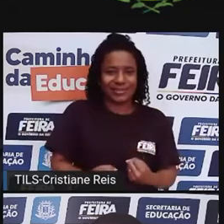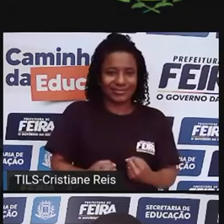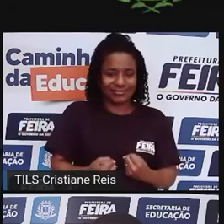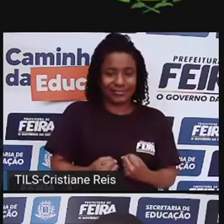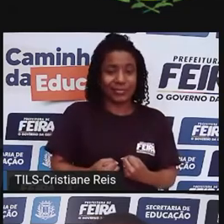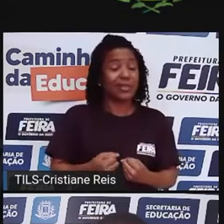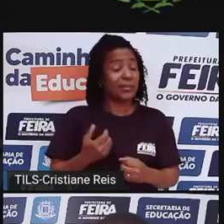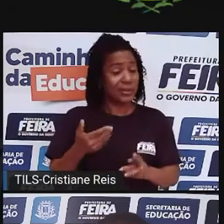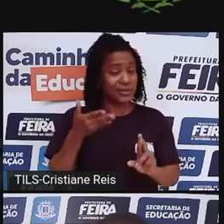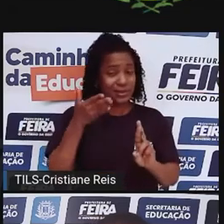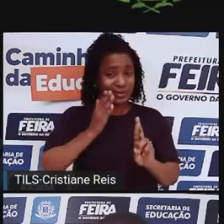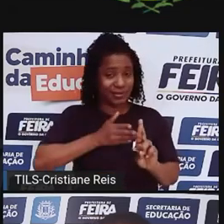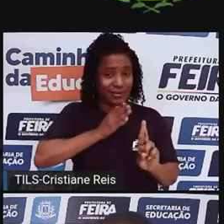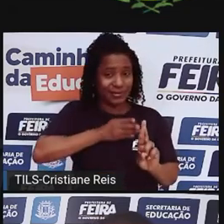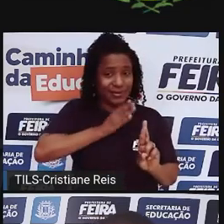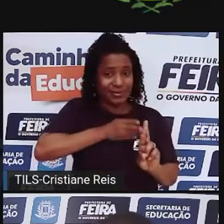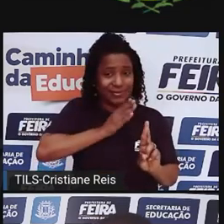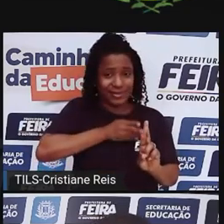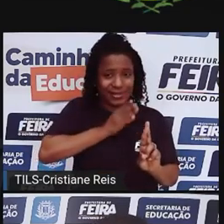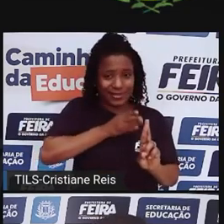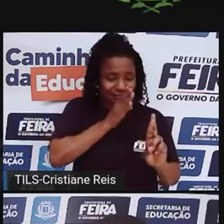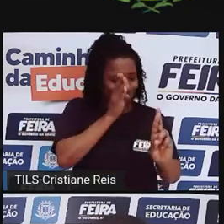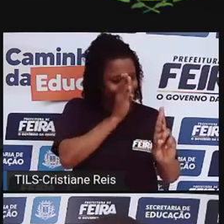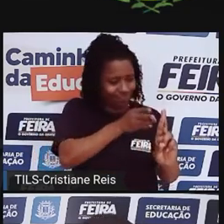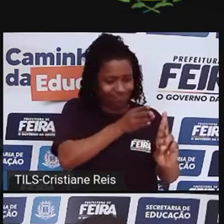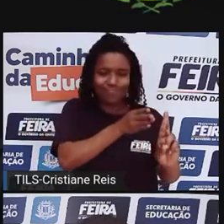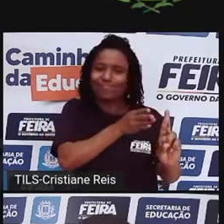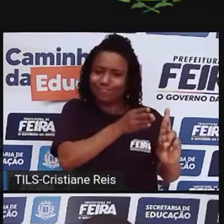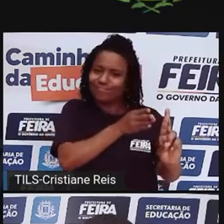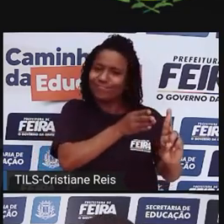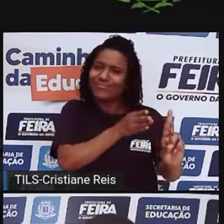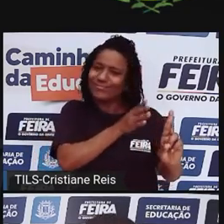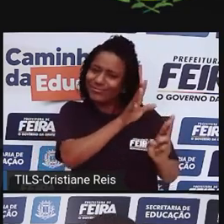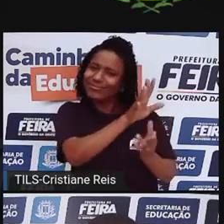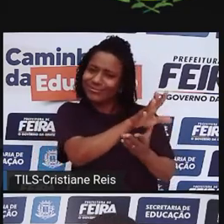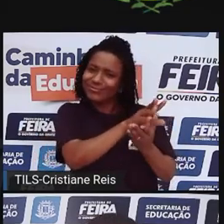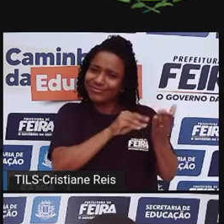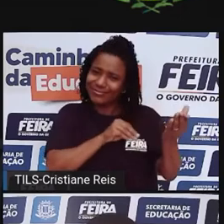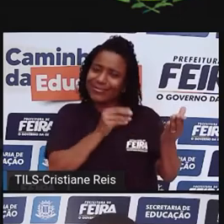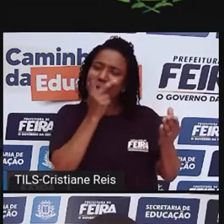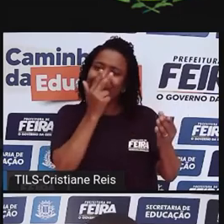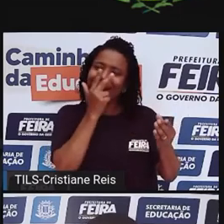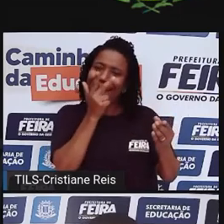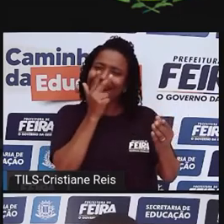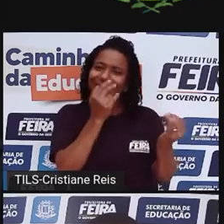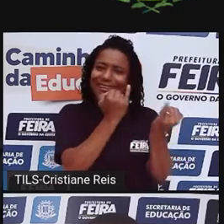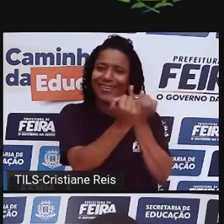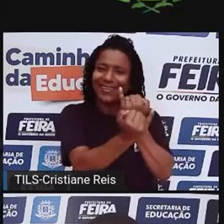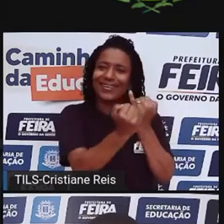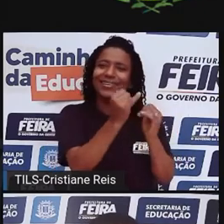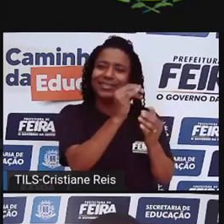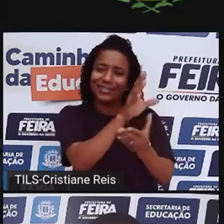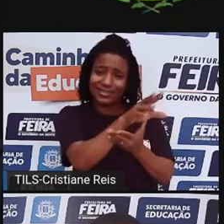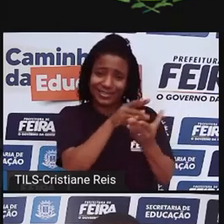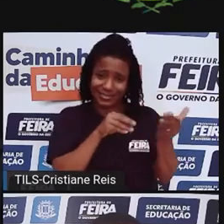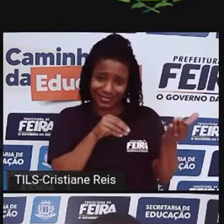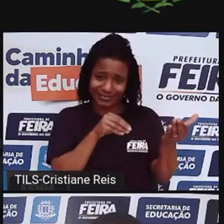positivos que eu me identifico, que eu olho e falo nossa, aquilo ali parece comigo. Então pensar